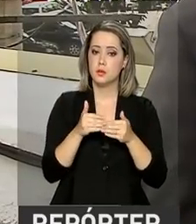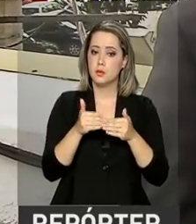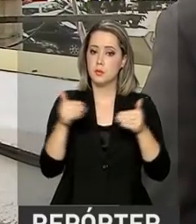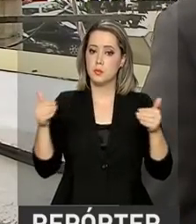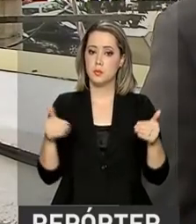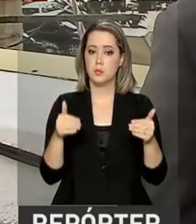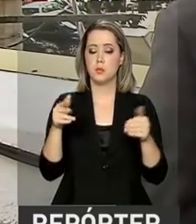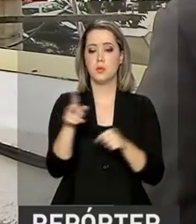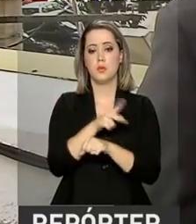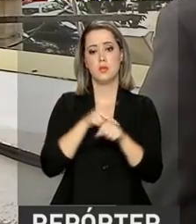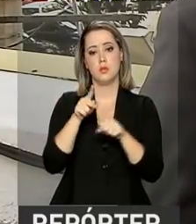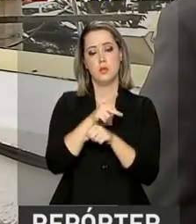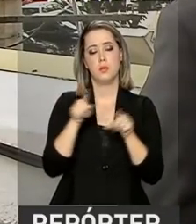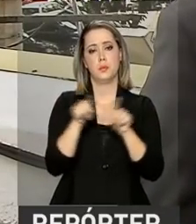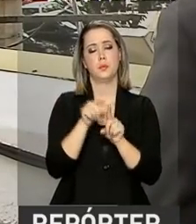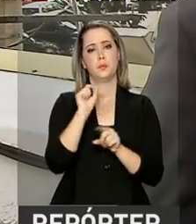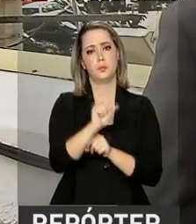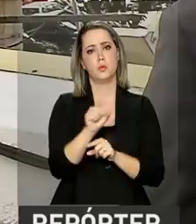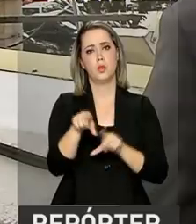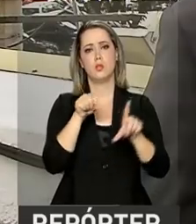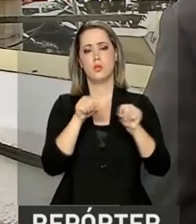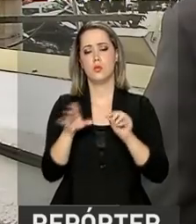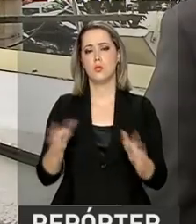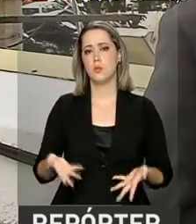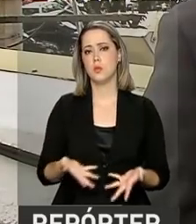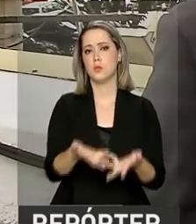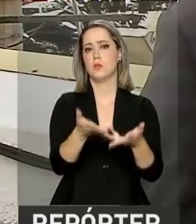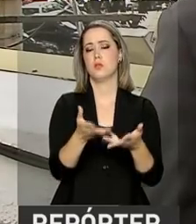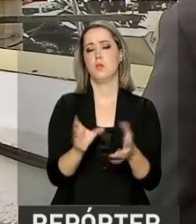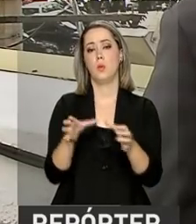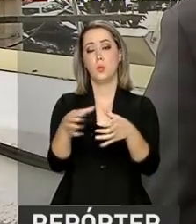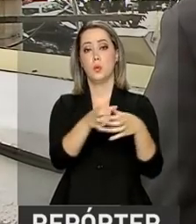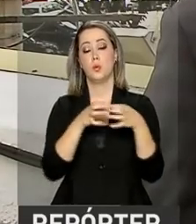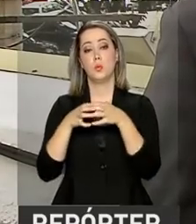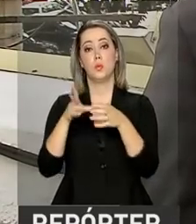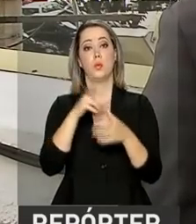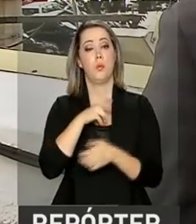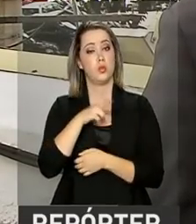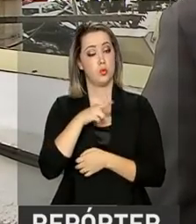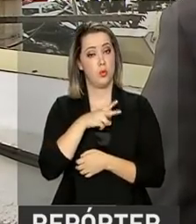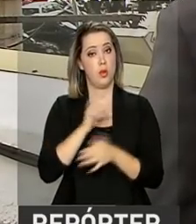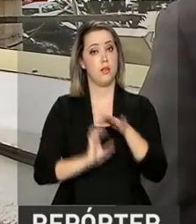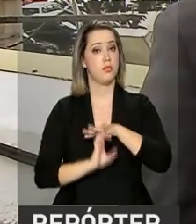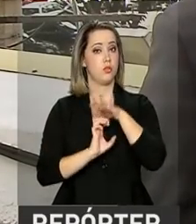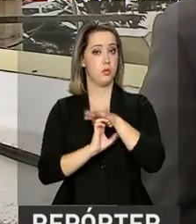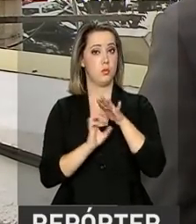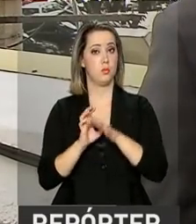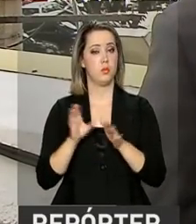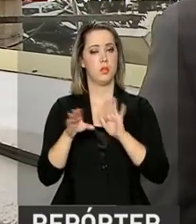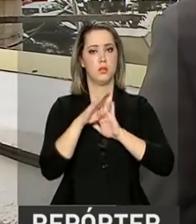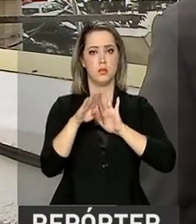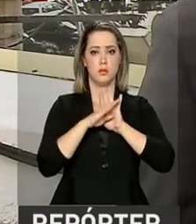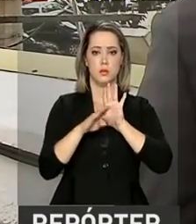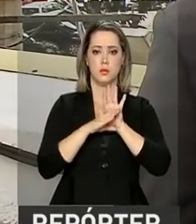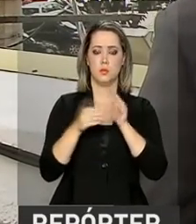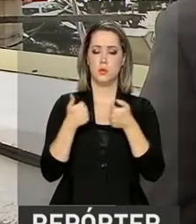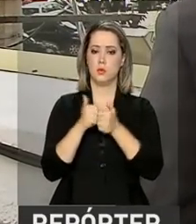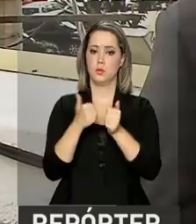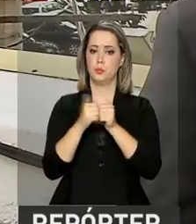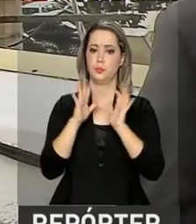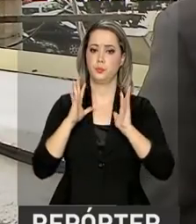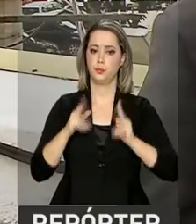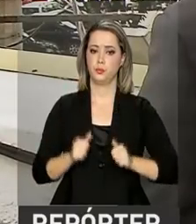infraestrutura do país, o governo optou por incentivar a participação da iniciativa privada em projetos de transporte,